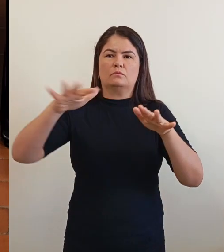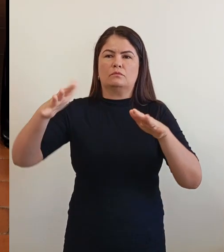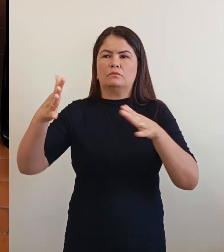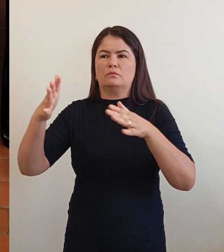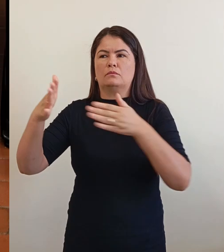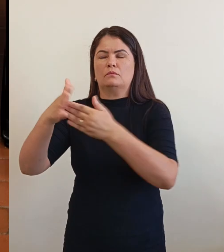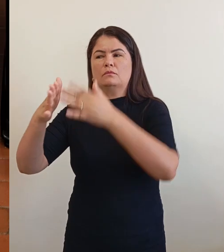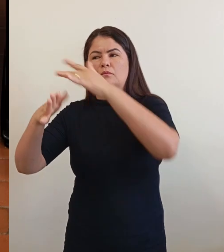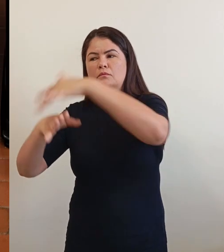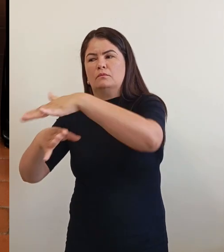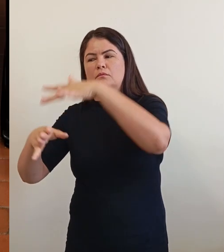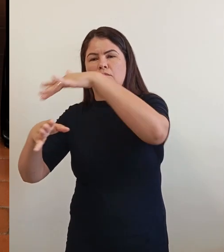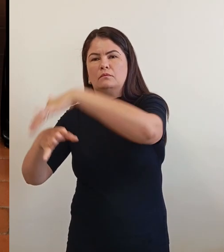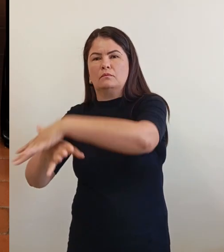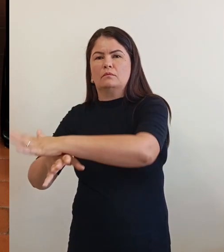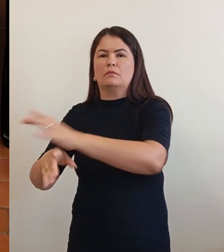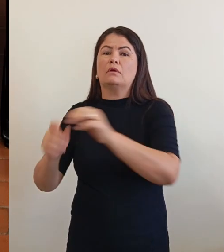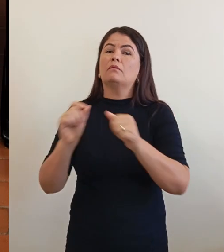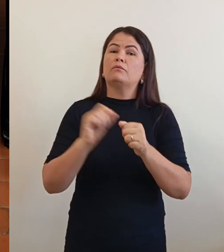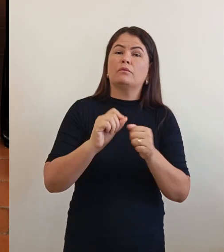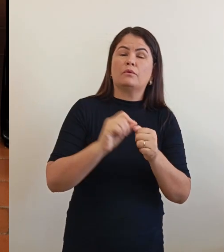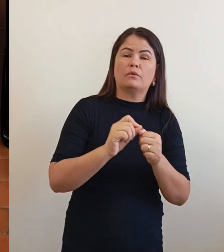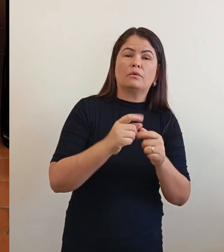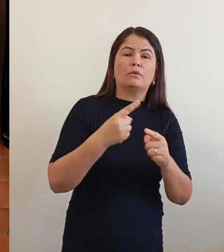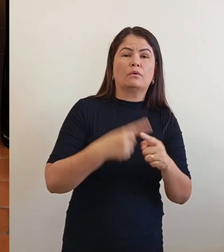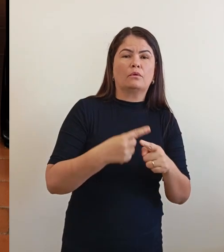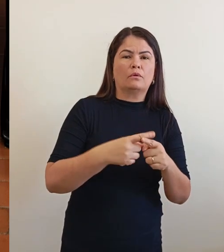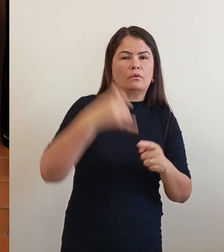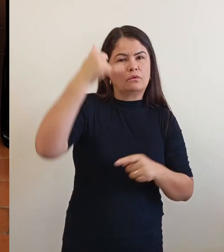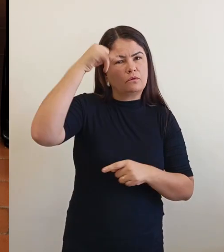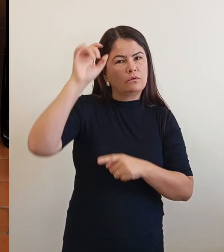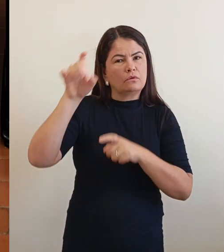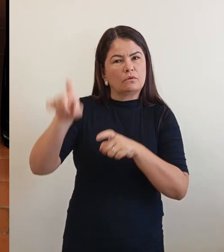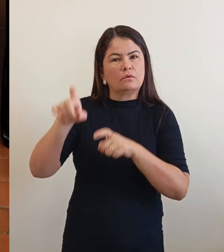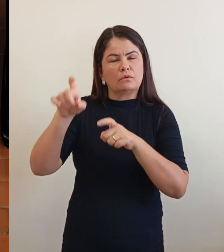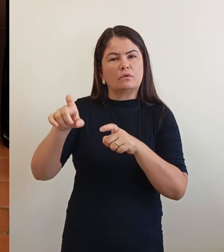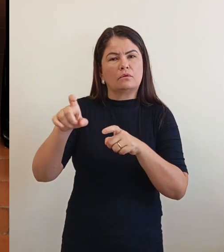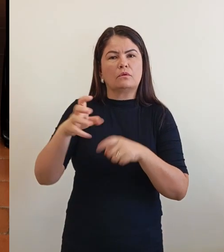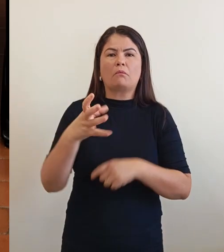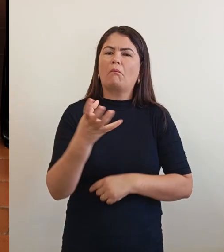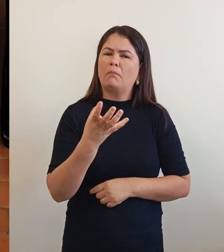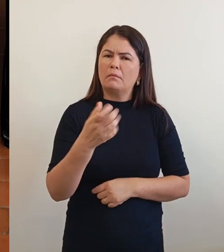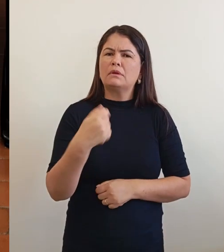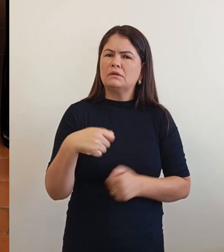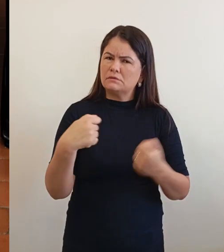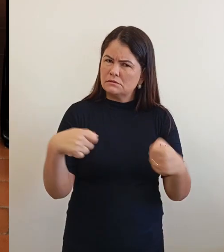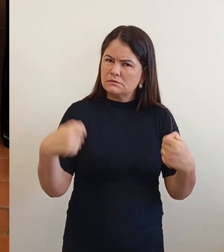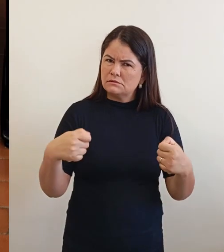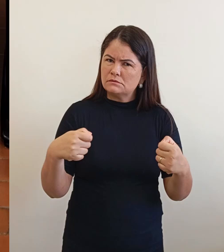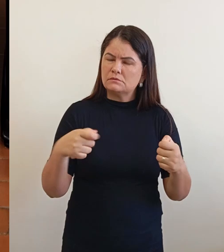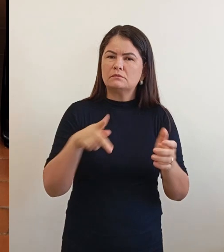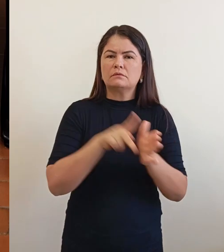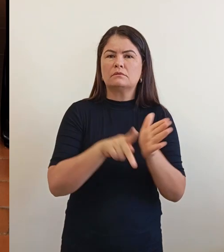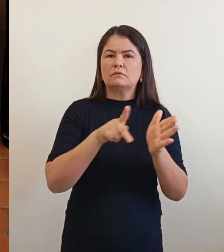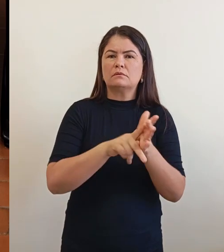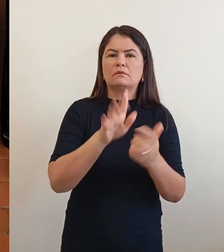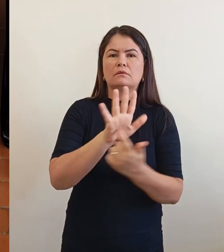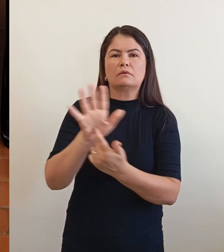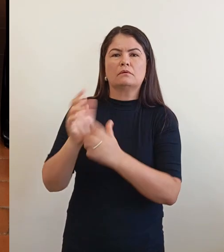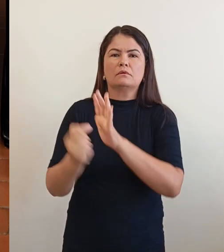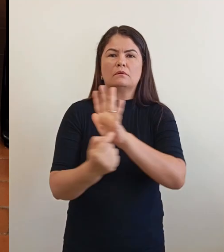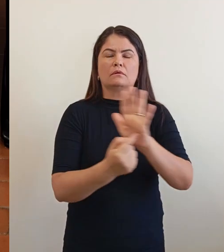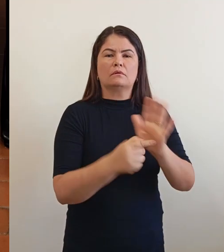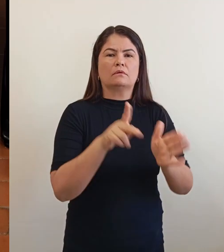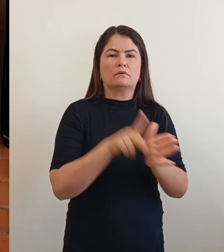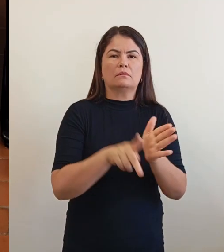feito porque o fazendeiro quer e tudo. Então, tem que ter projeto. E ali ele vai apresentar um projeto,